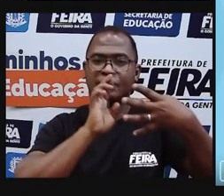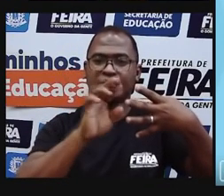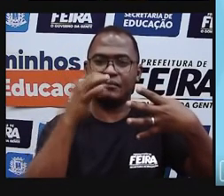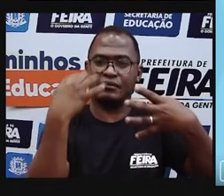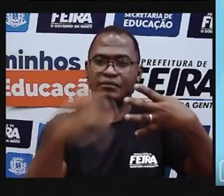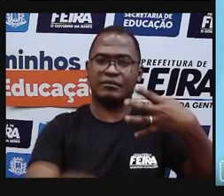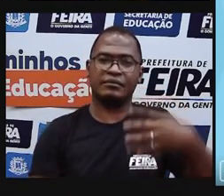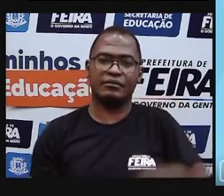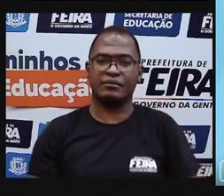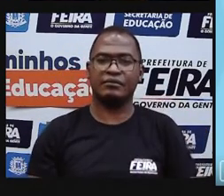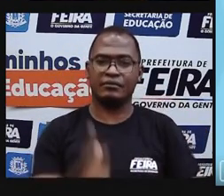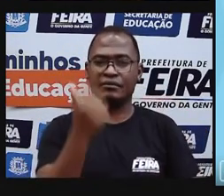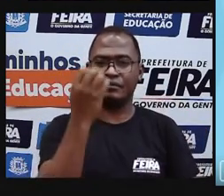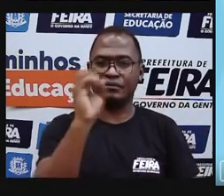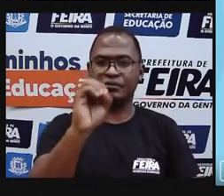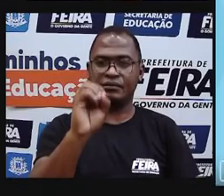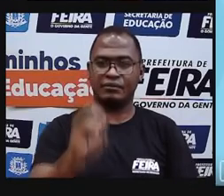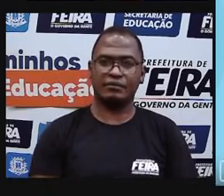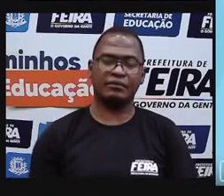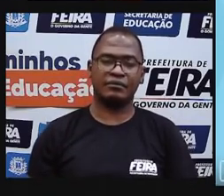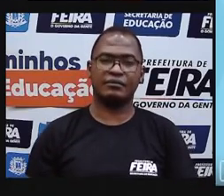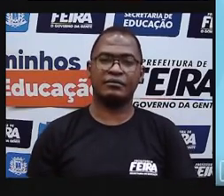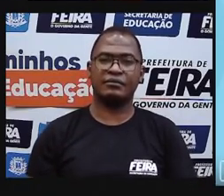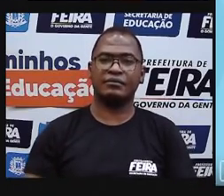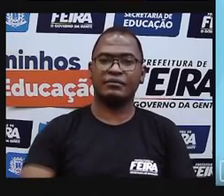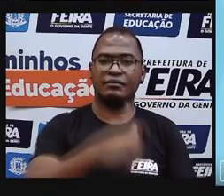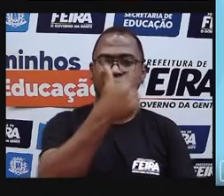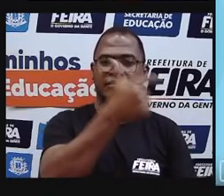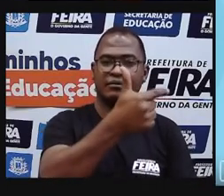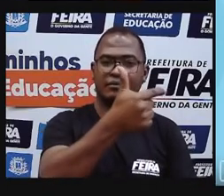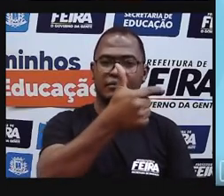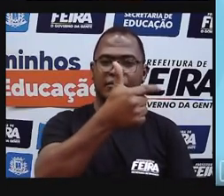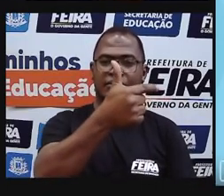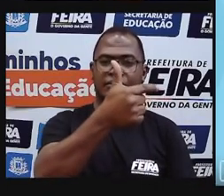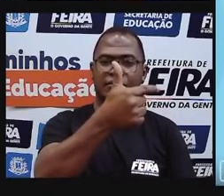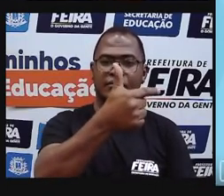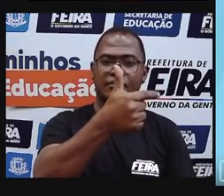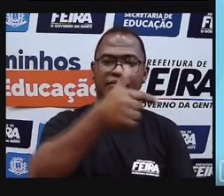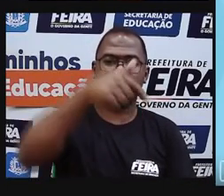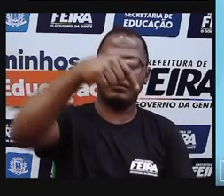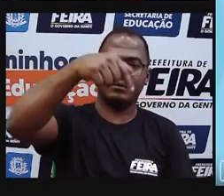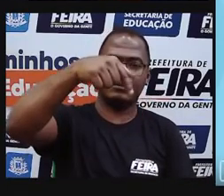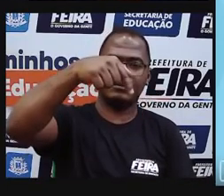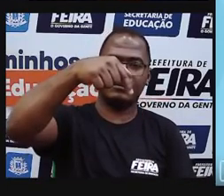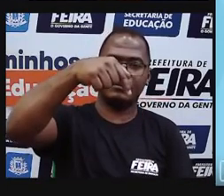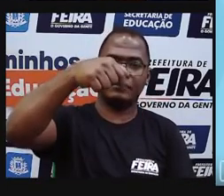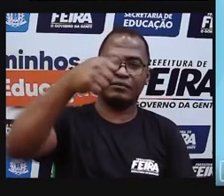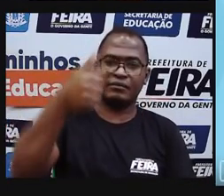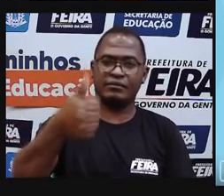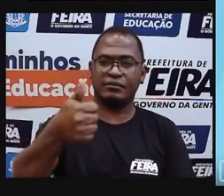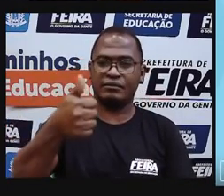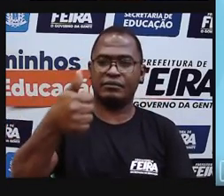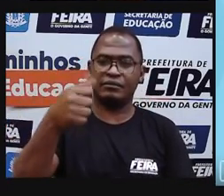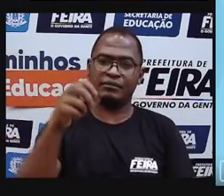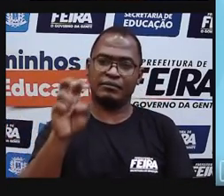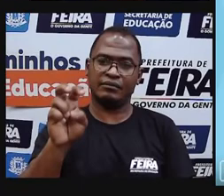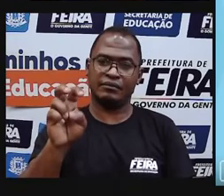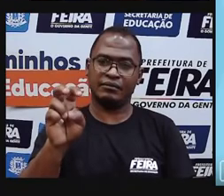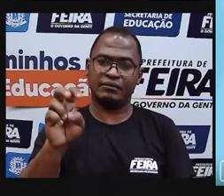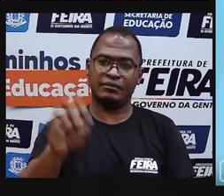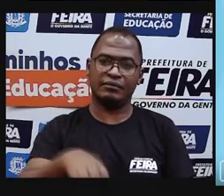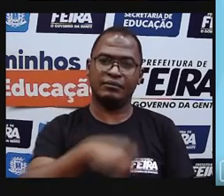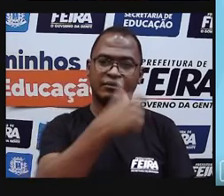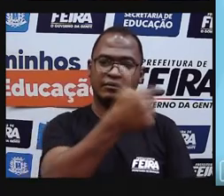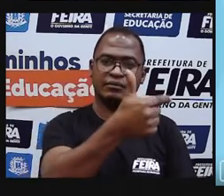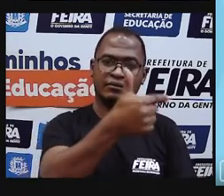Vamos fazer a última? Só essa agora. Dois mil setecentos e quinze.